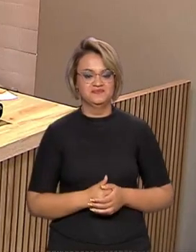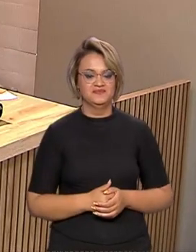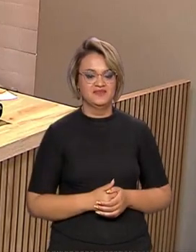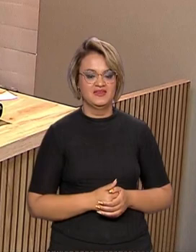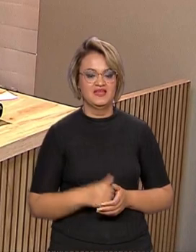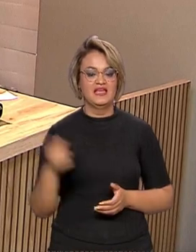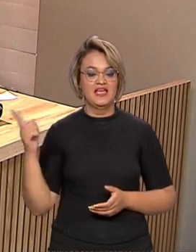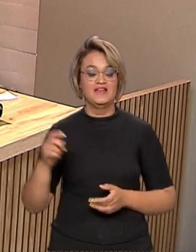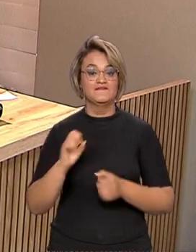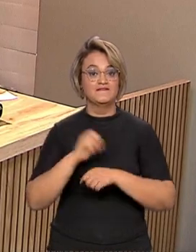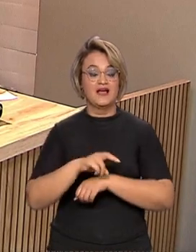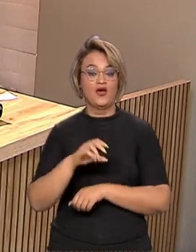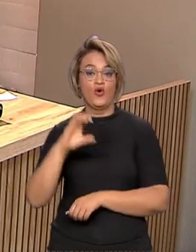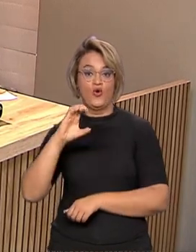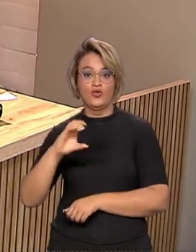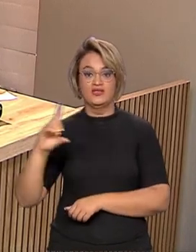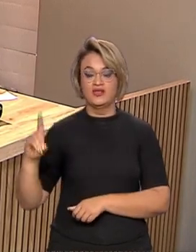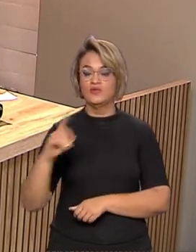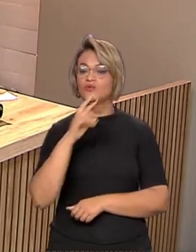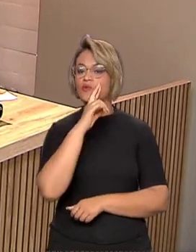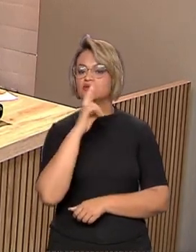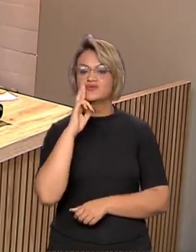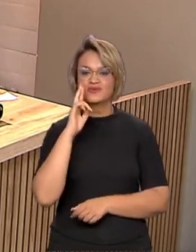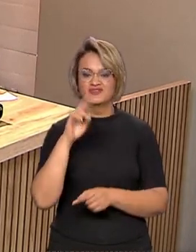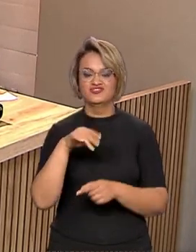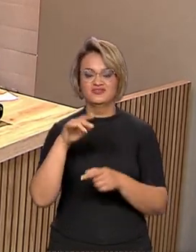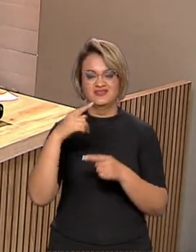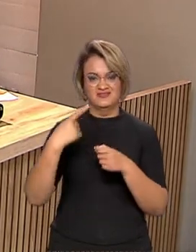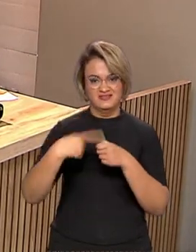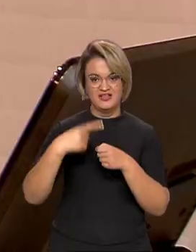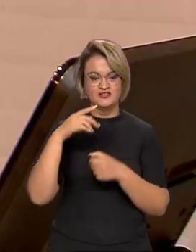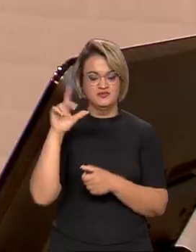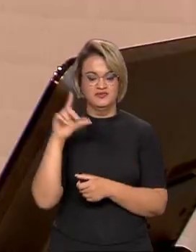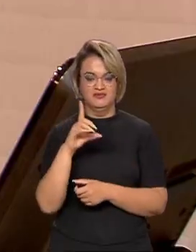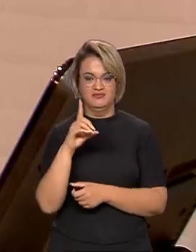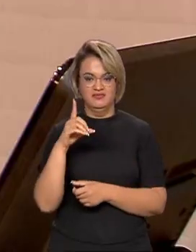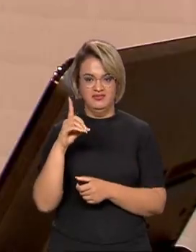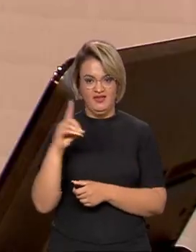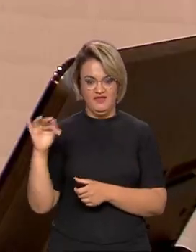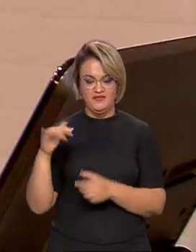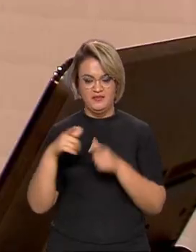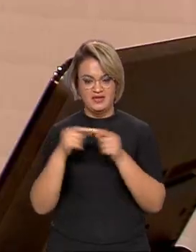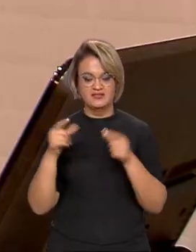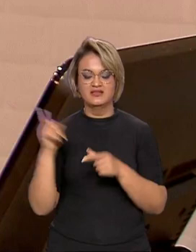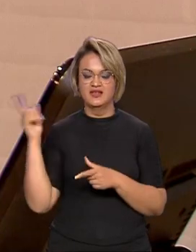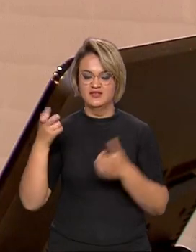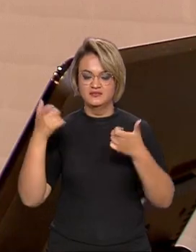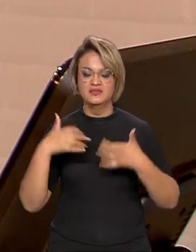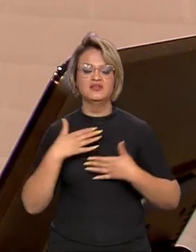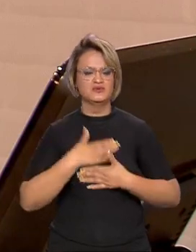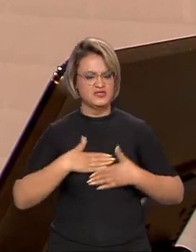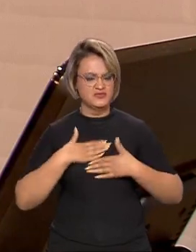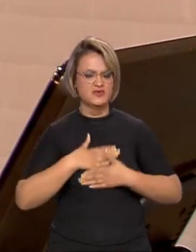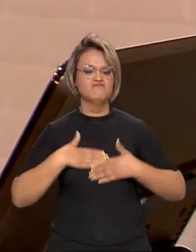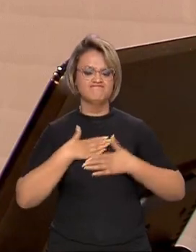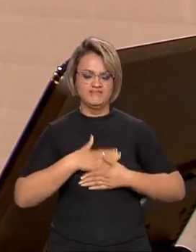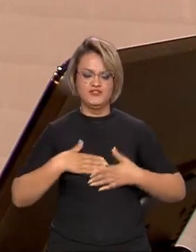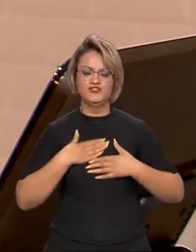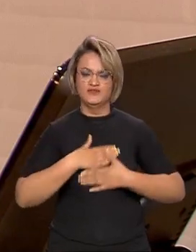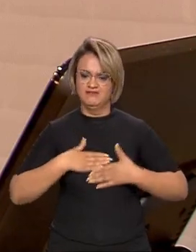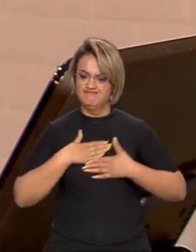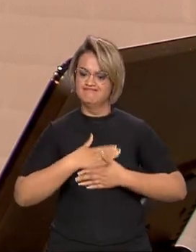A vaga de coordenador neste restaurante de Brasília veio com um anível. Eu estou bastante satisfeito, bastante satisfeito mesmo, porque